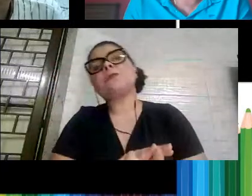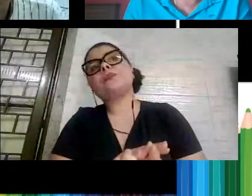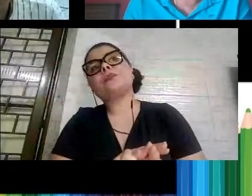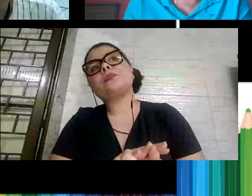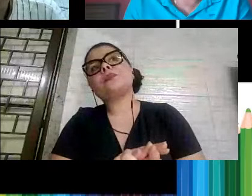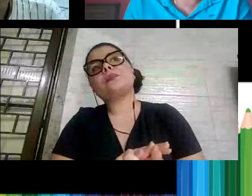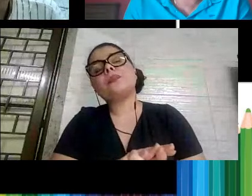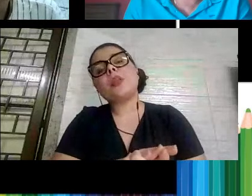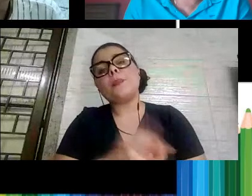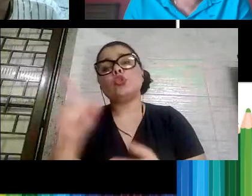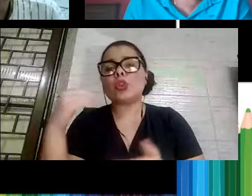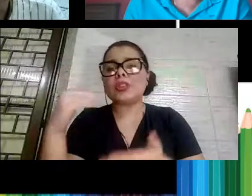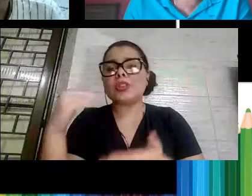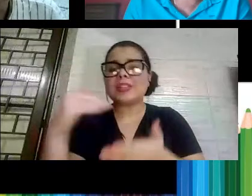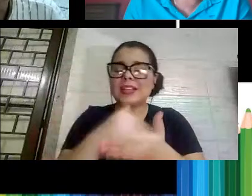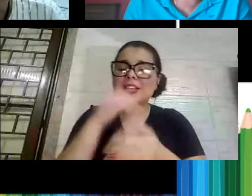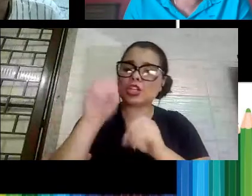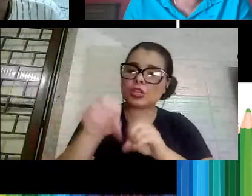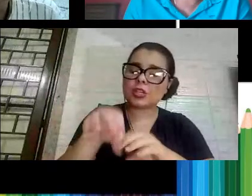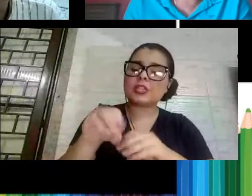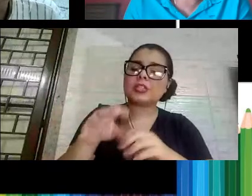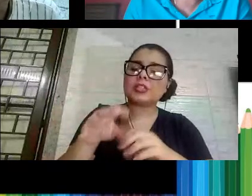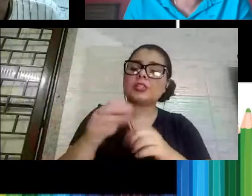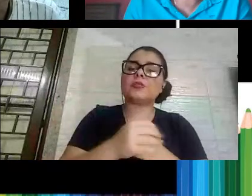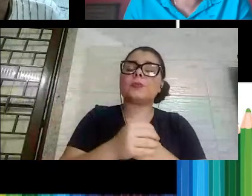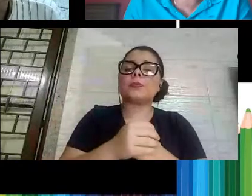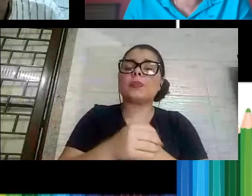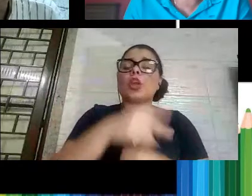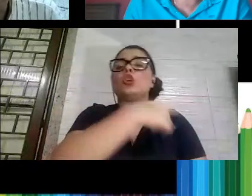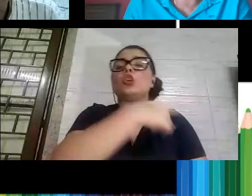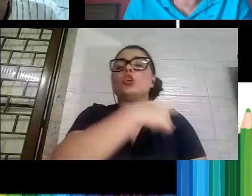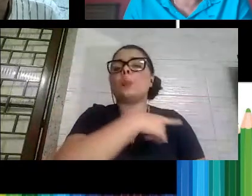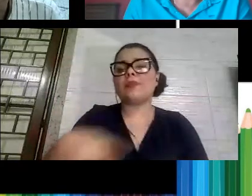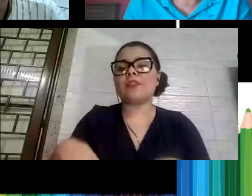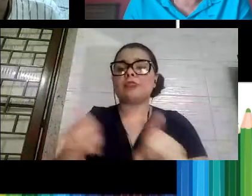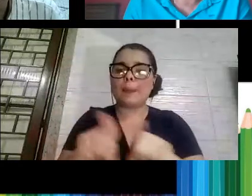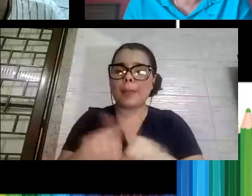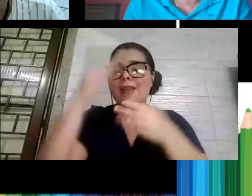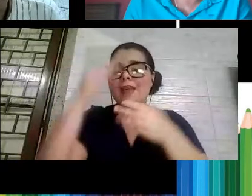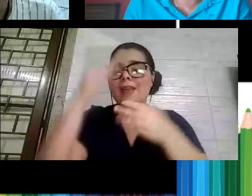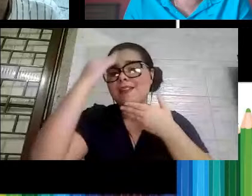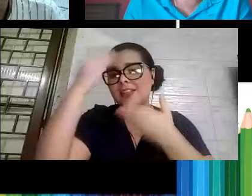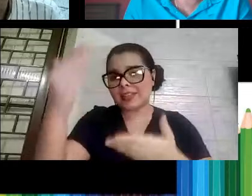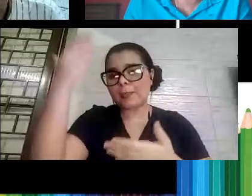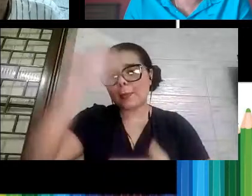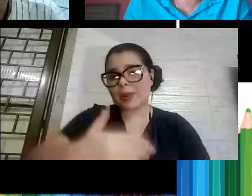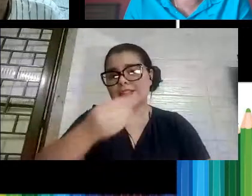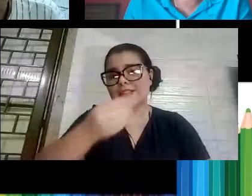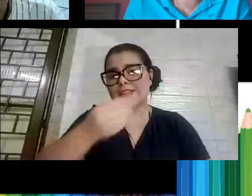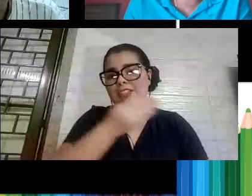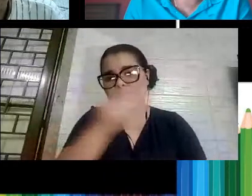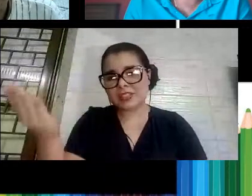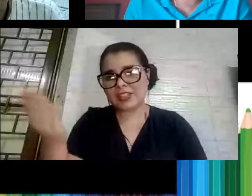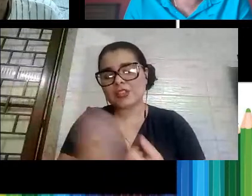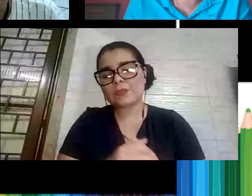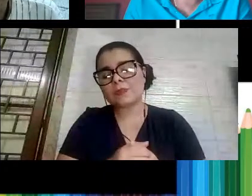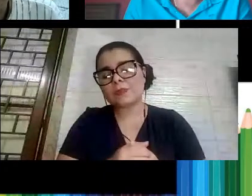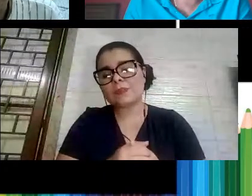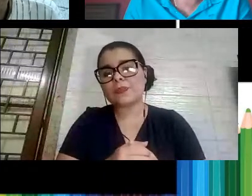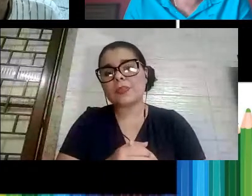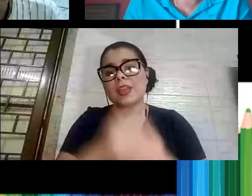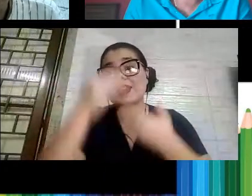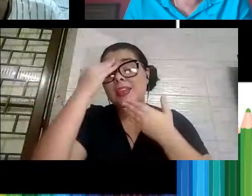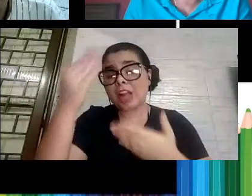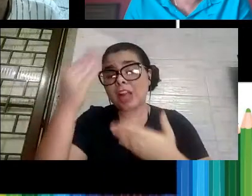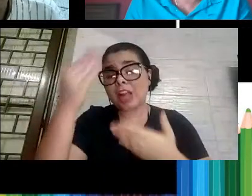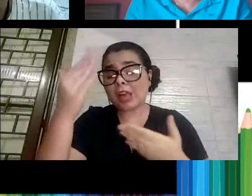Secretaria de Educação, em nome da secretária, em nome do prefeito, também nós agradecemos a presença do senhor, agradecemos também a todos os